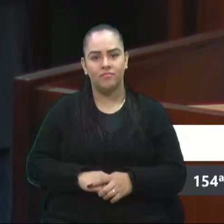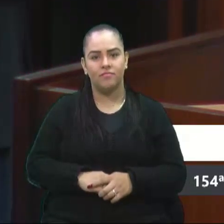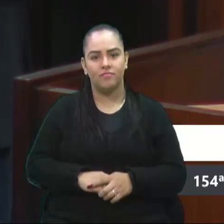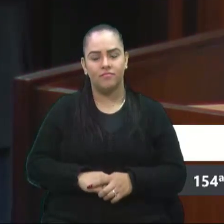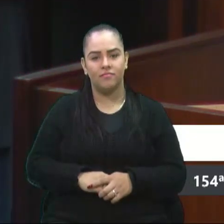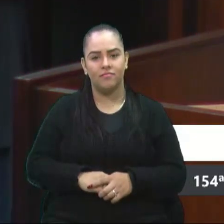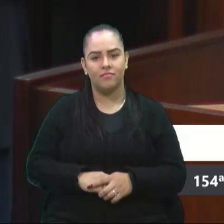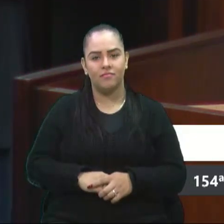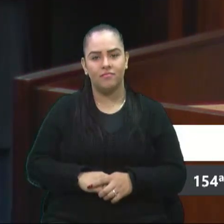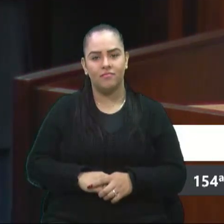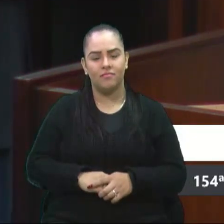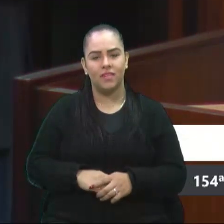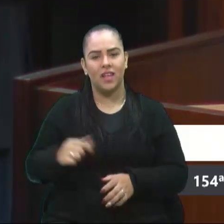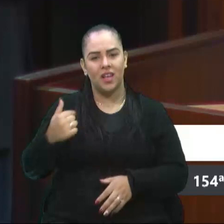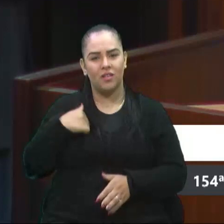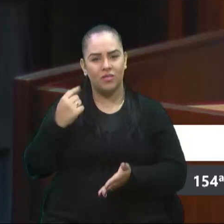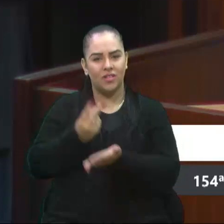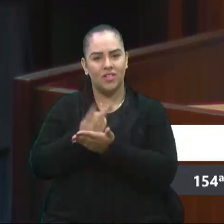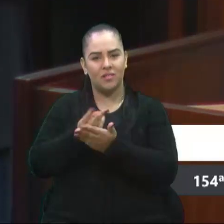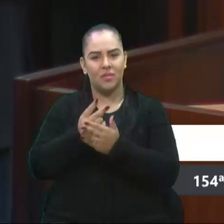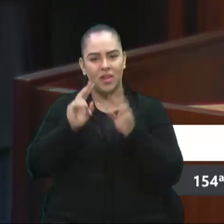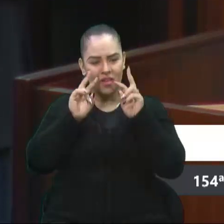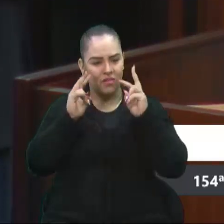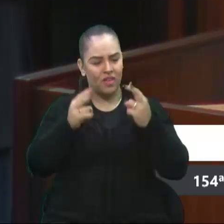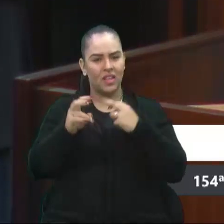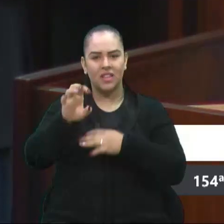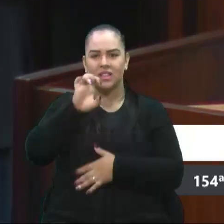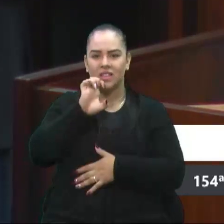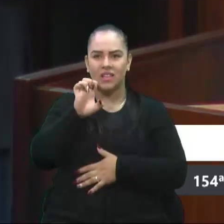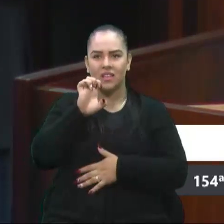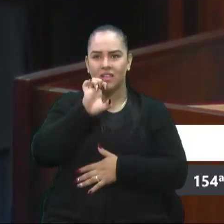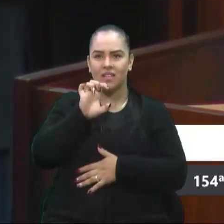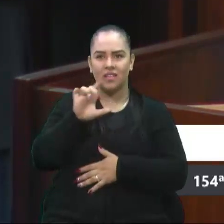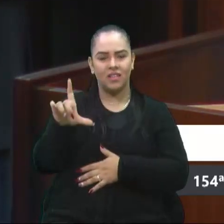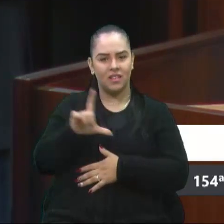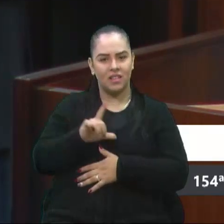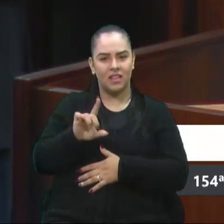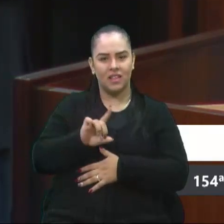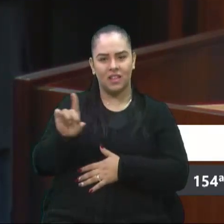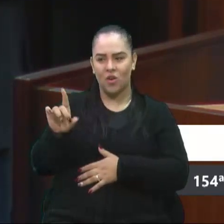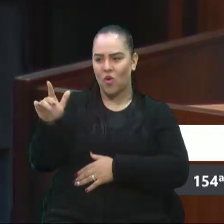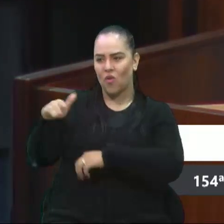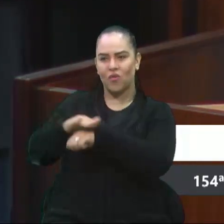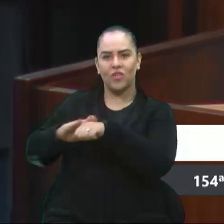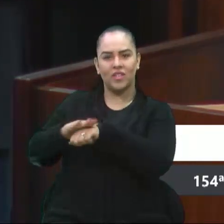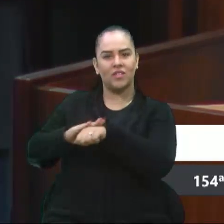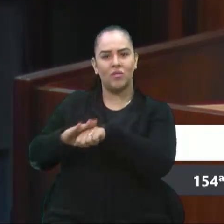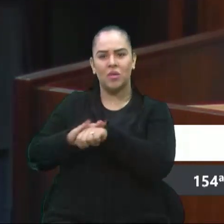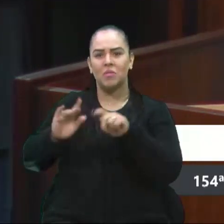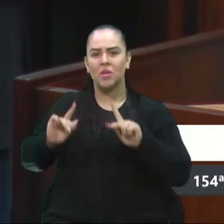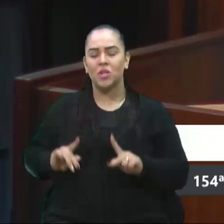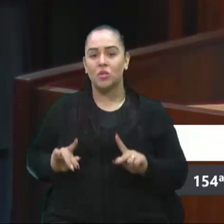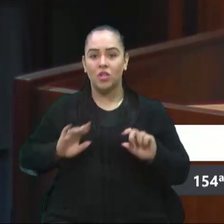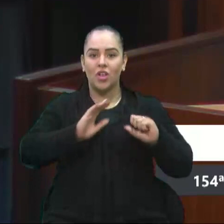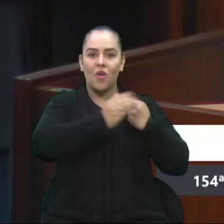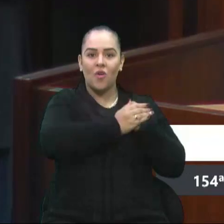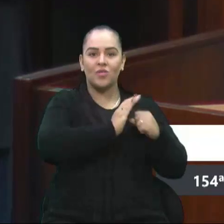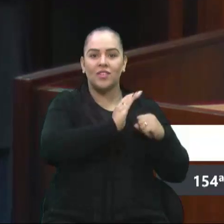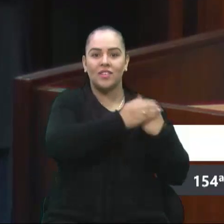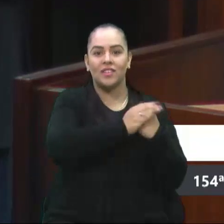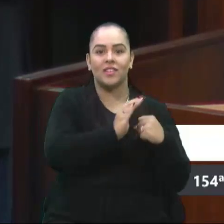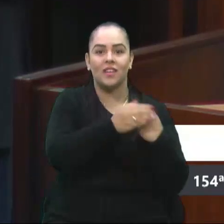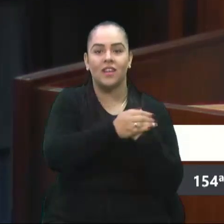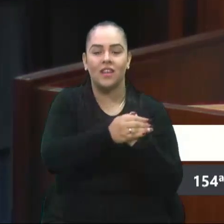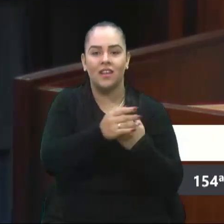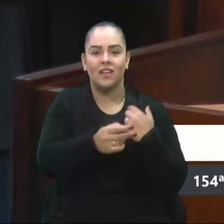Eu sempre vi a Estela conversando, fumando o cigarrinho dela ali com o pessoal das câmeras. As pessoas mais anônimas aqui da Câmara de Vereadores,